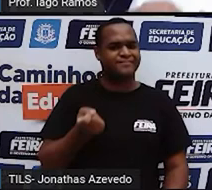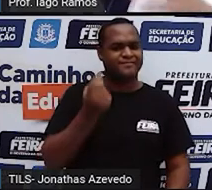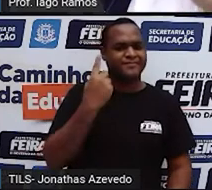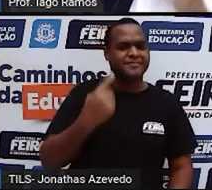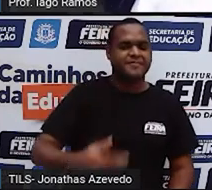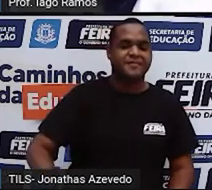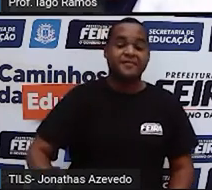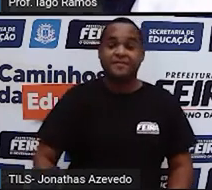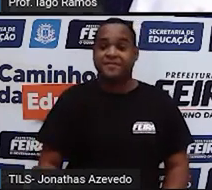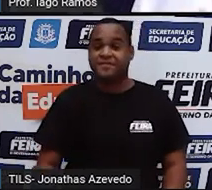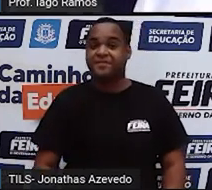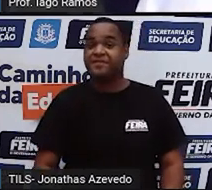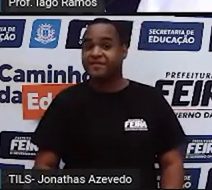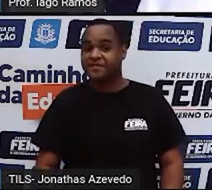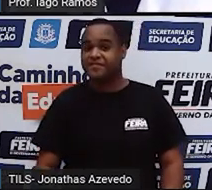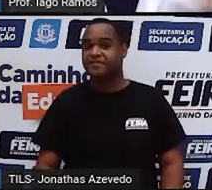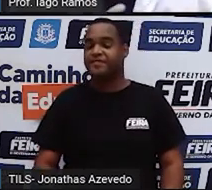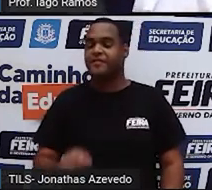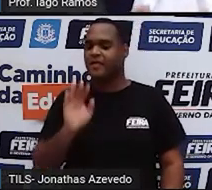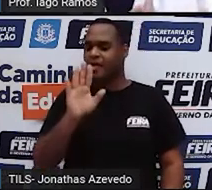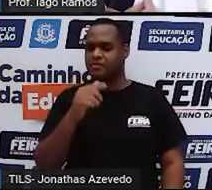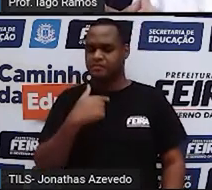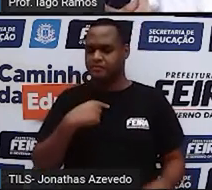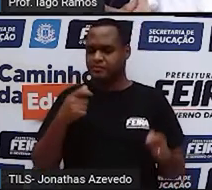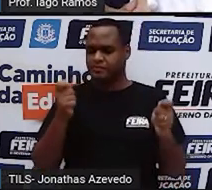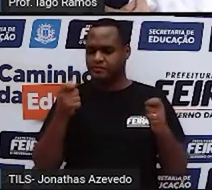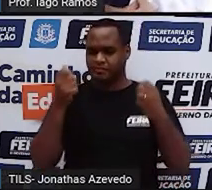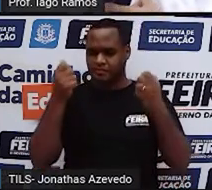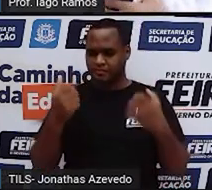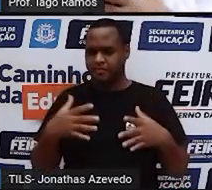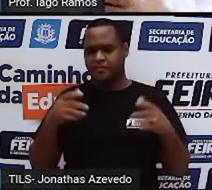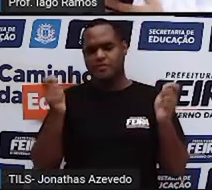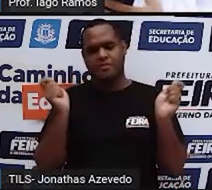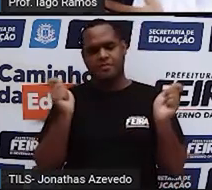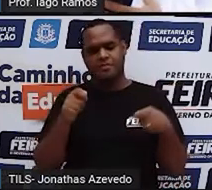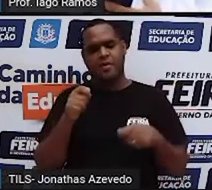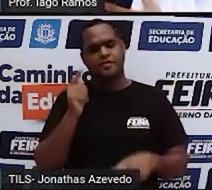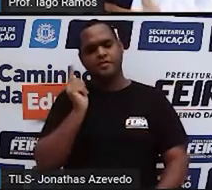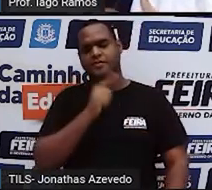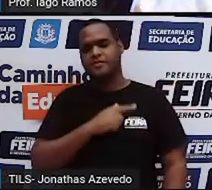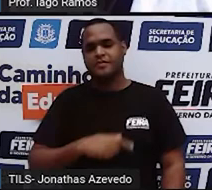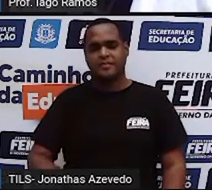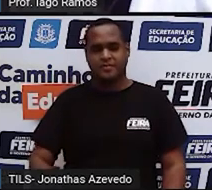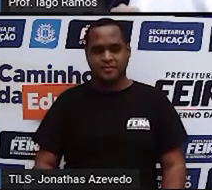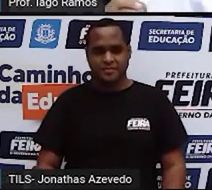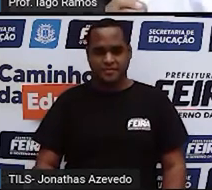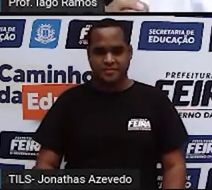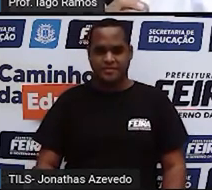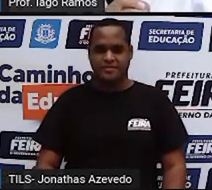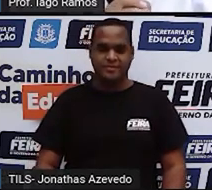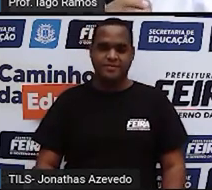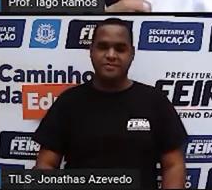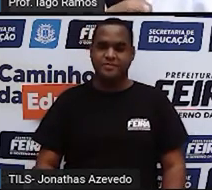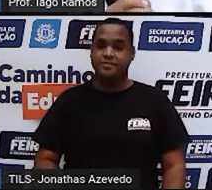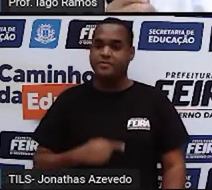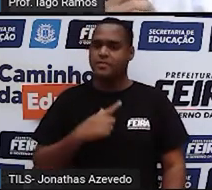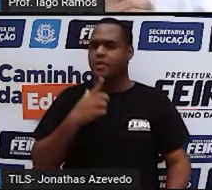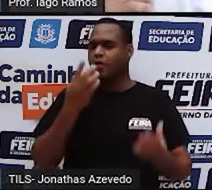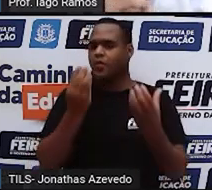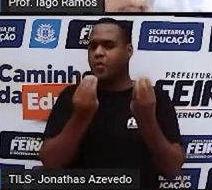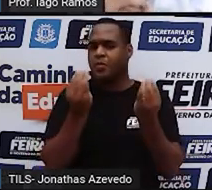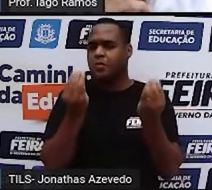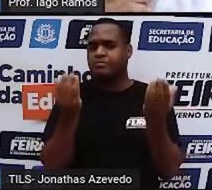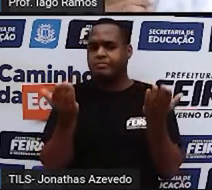Mas... Bom, eu digo que é possível fazer isso, né? Mas como